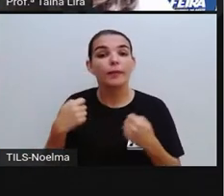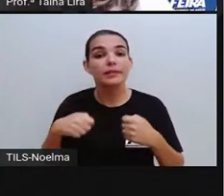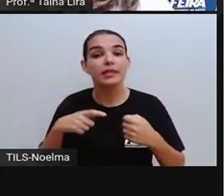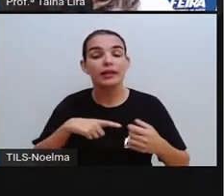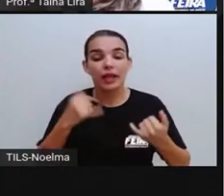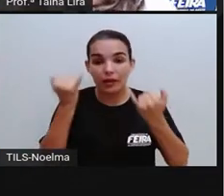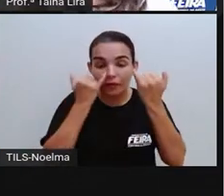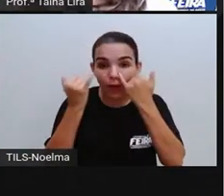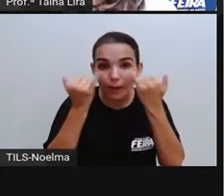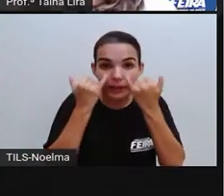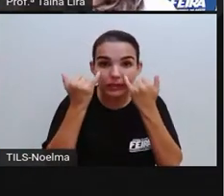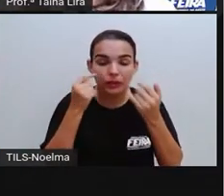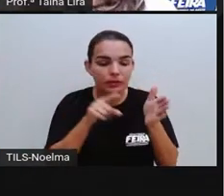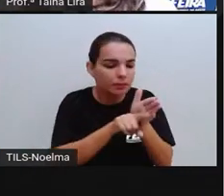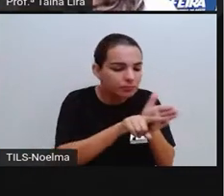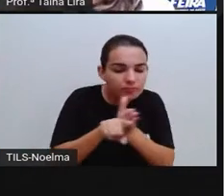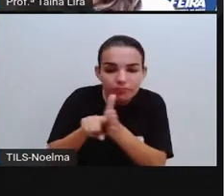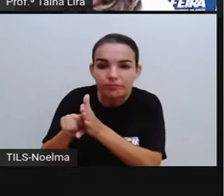investigando, né?